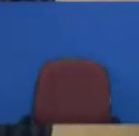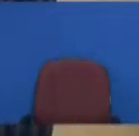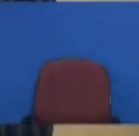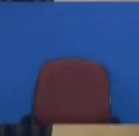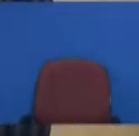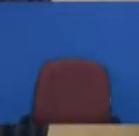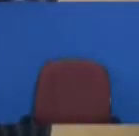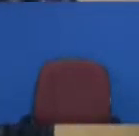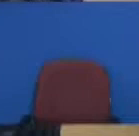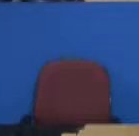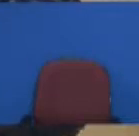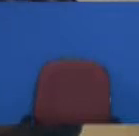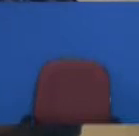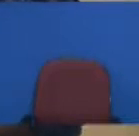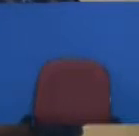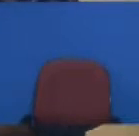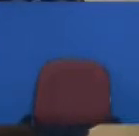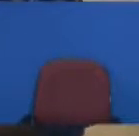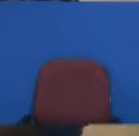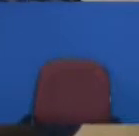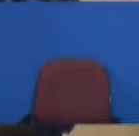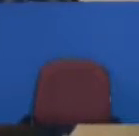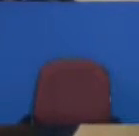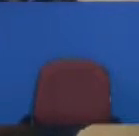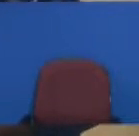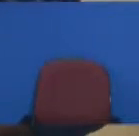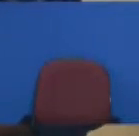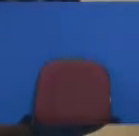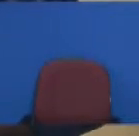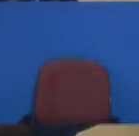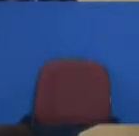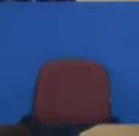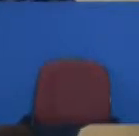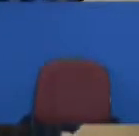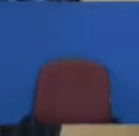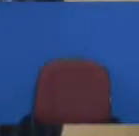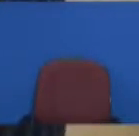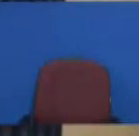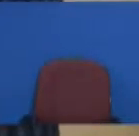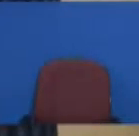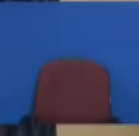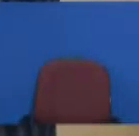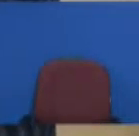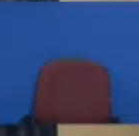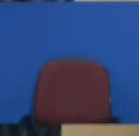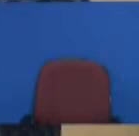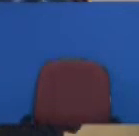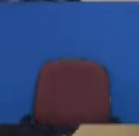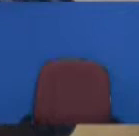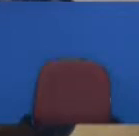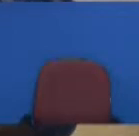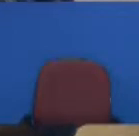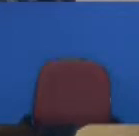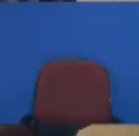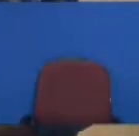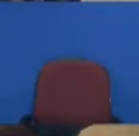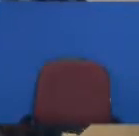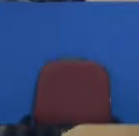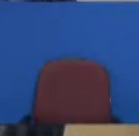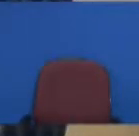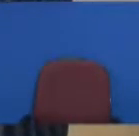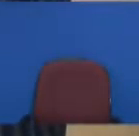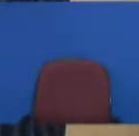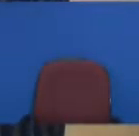vai quebrar a cidade isso vai ser um caos na cidade porque